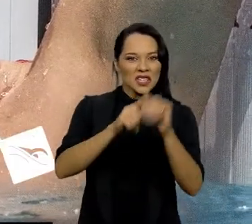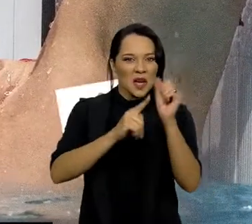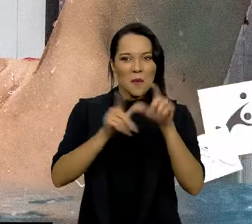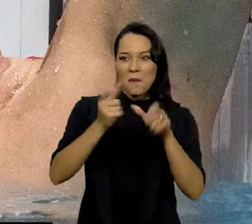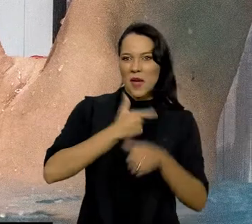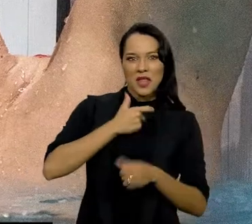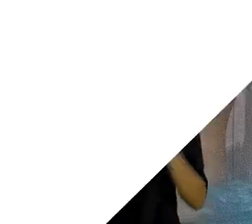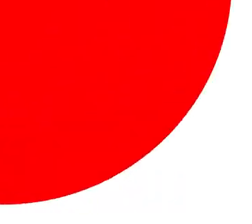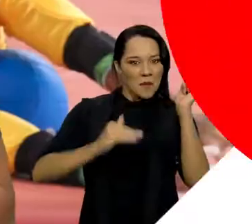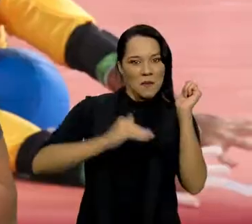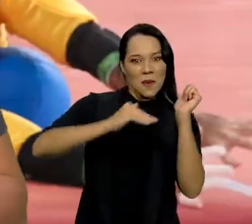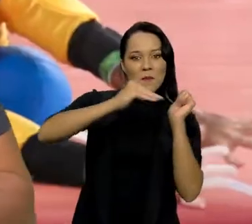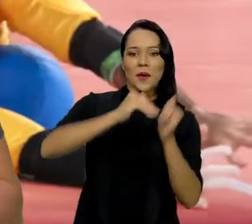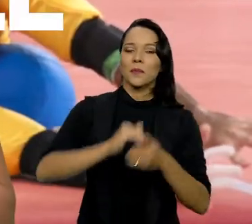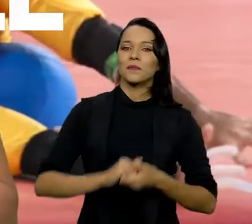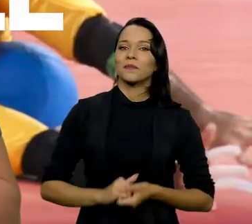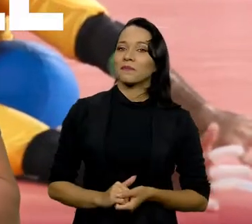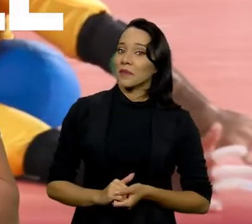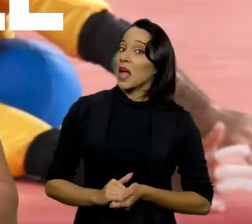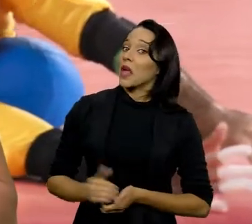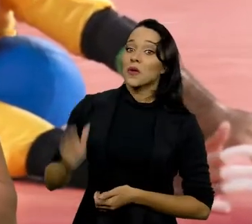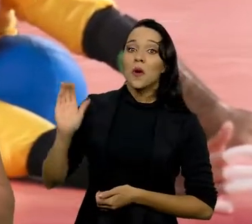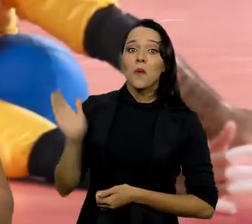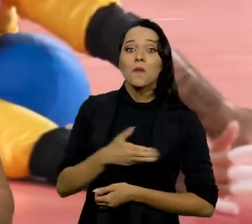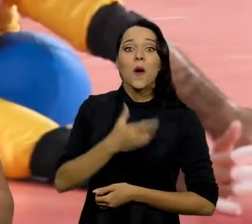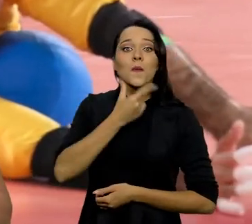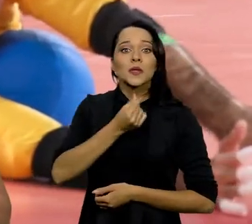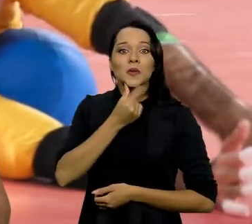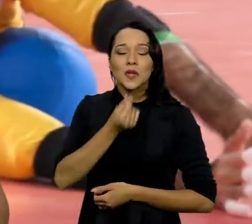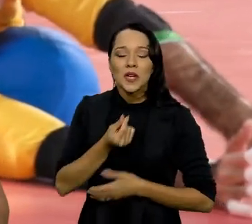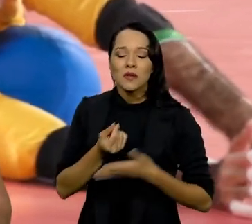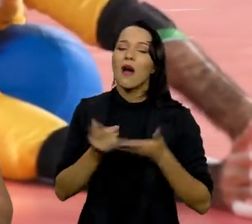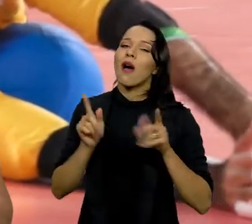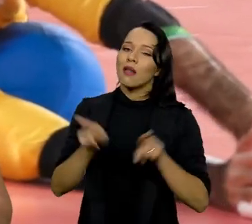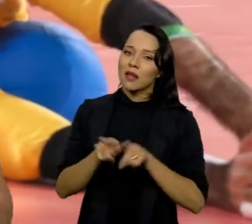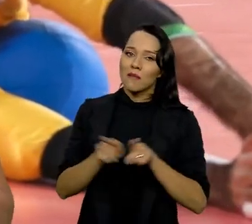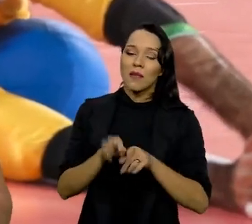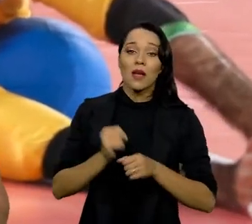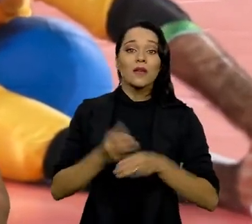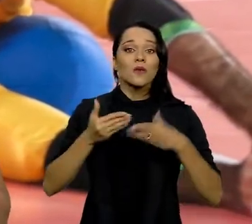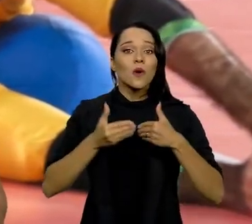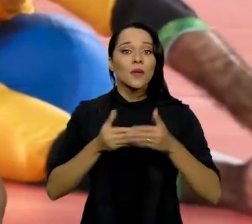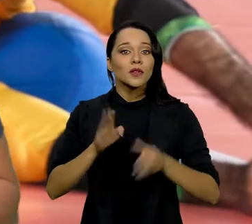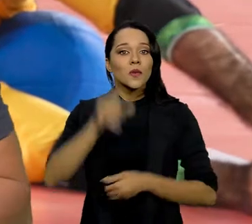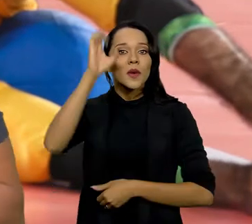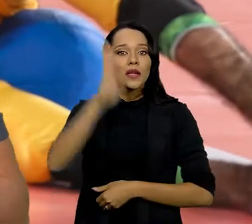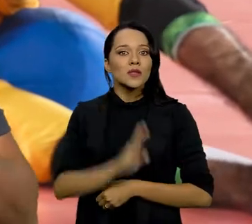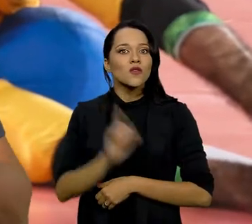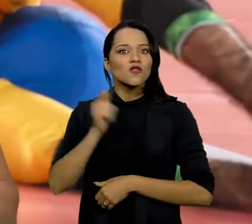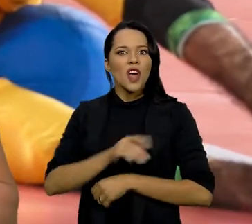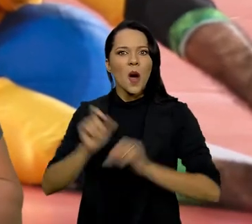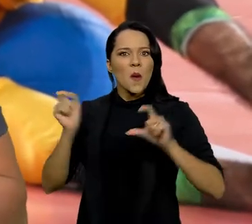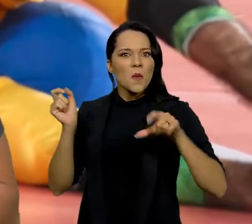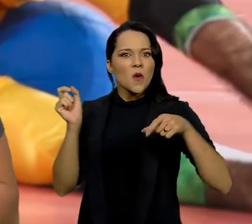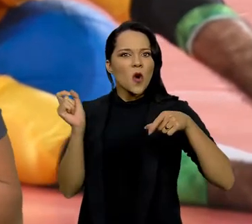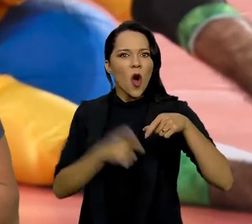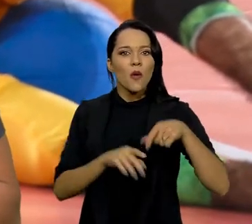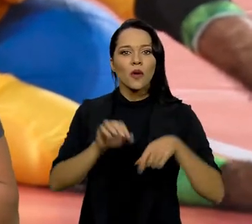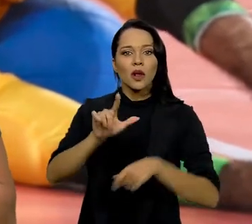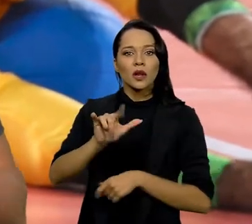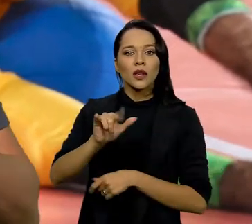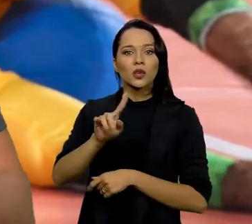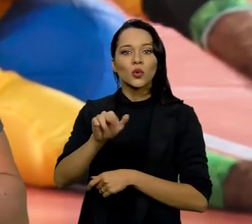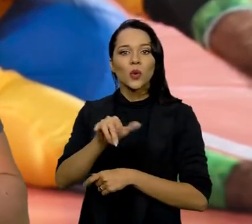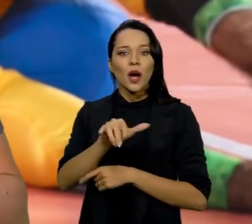de medalhas, viu? No golbol masculino, por exemplo, a coisa promete, viu? Na estreia, o Brasil goleou a